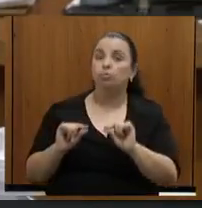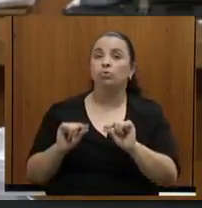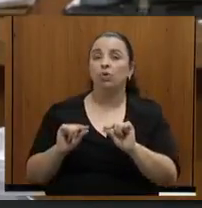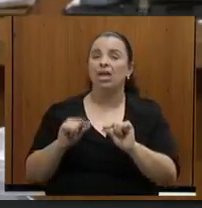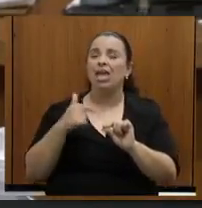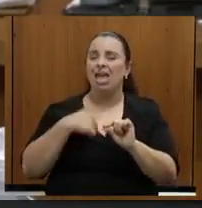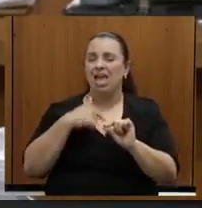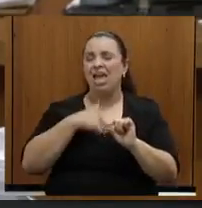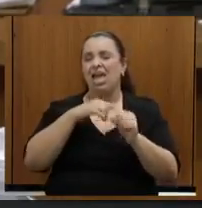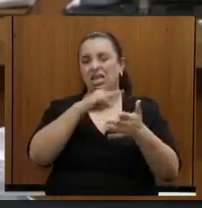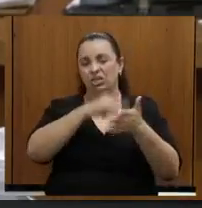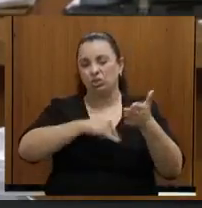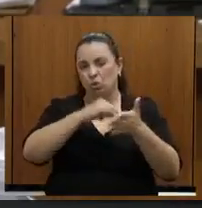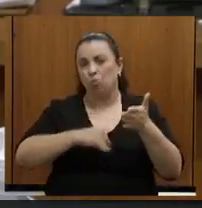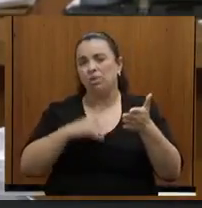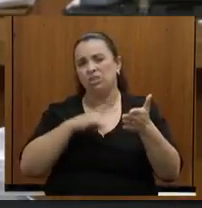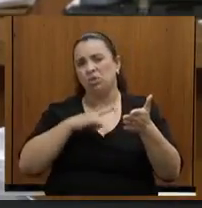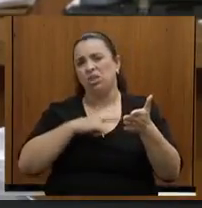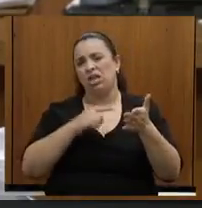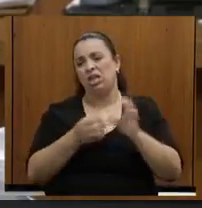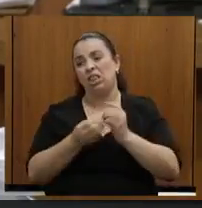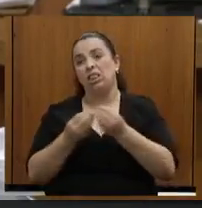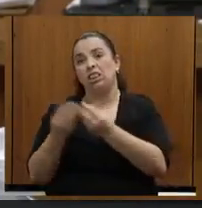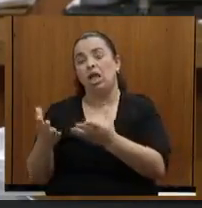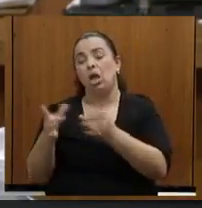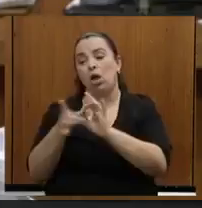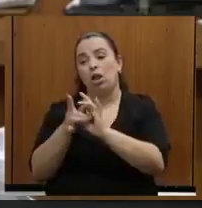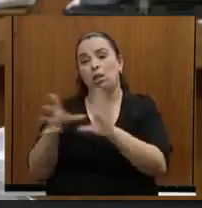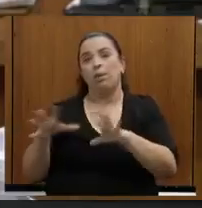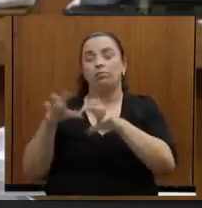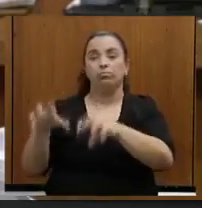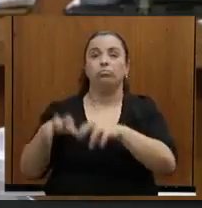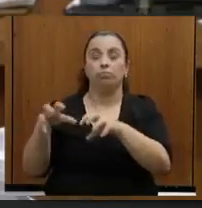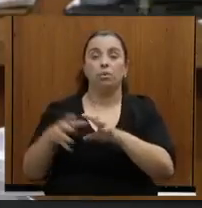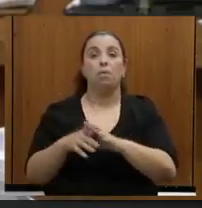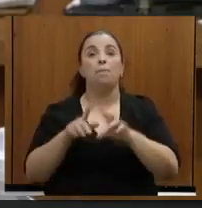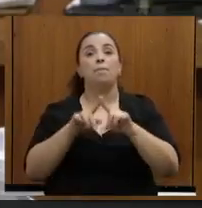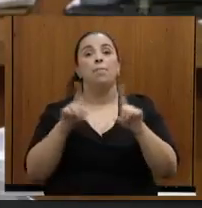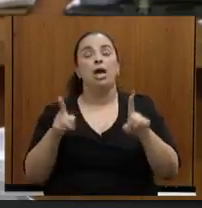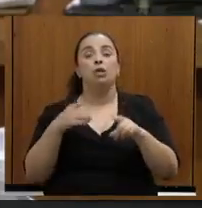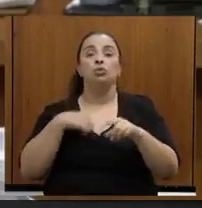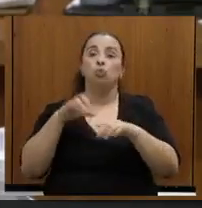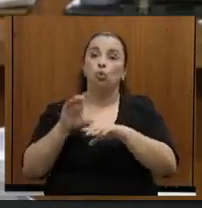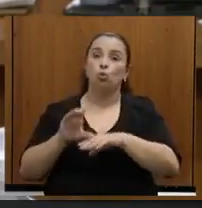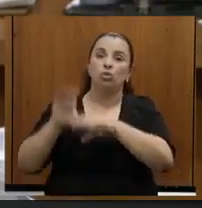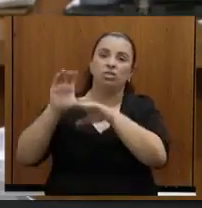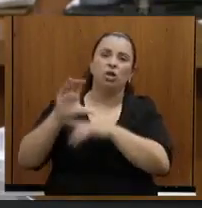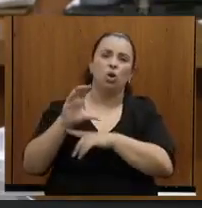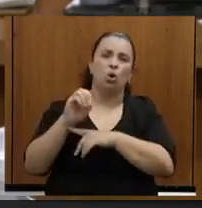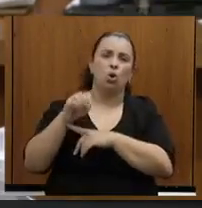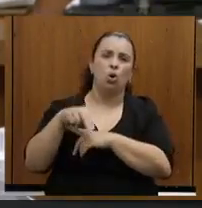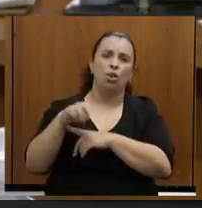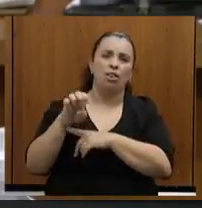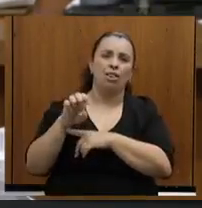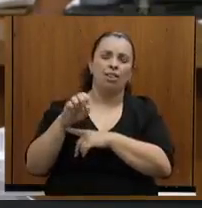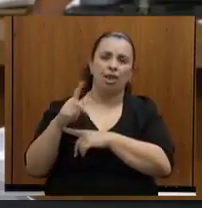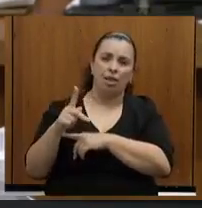mas acreditamos que o Conselho, com a NEP, deve aprovar agora esses